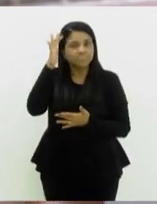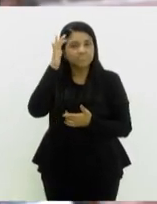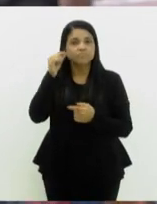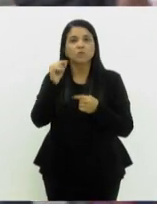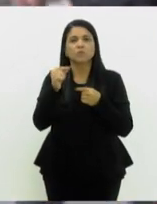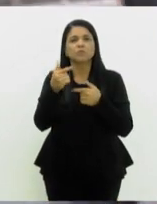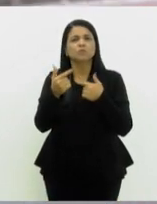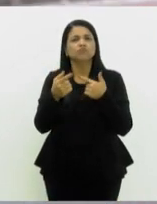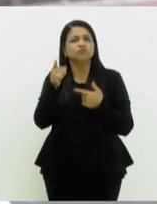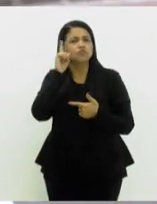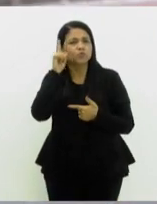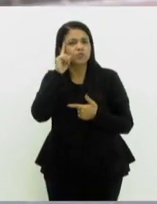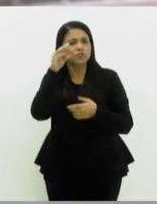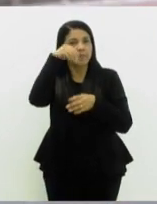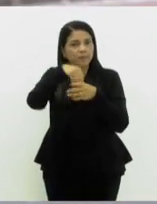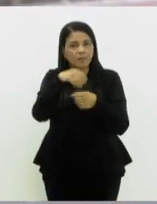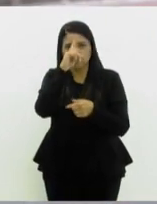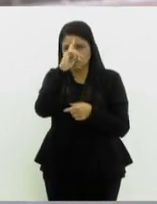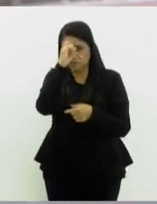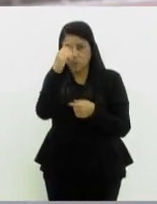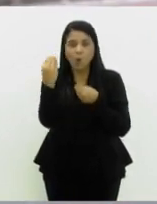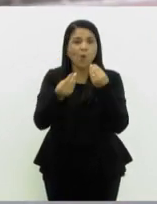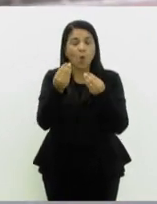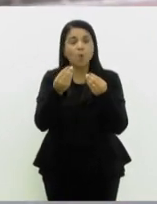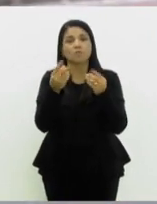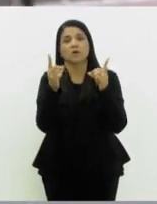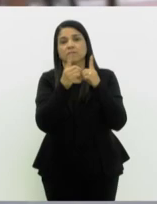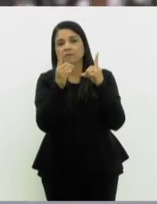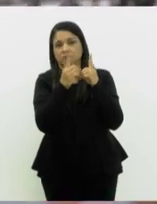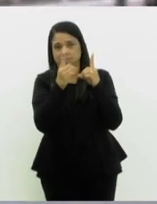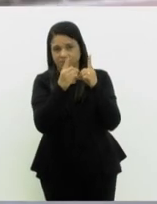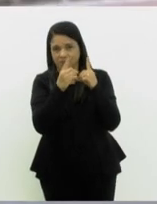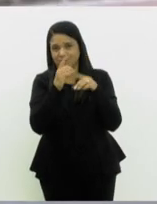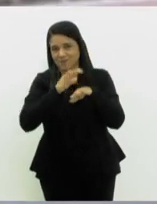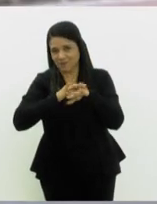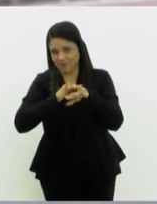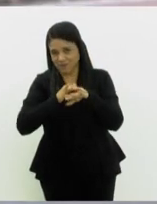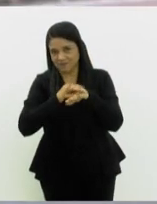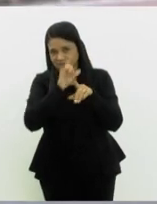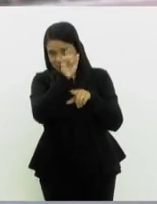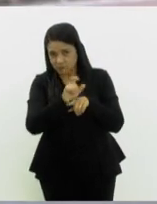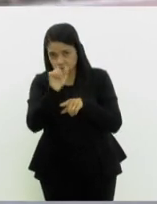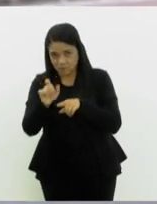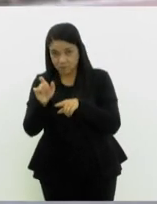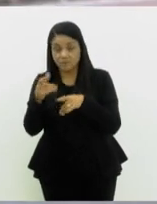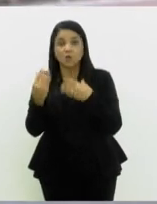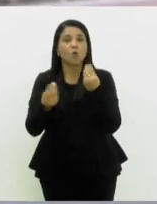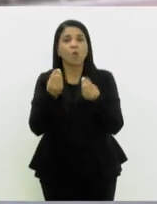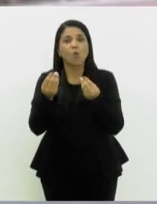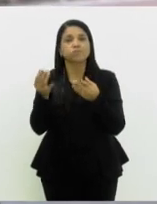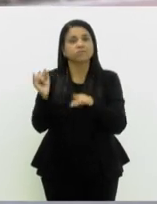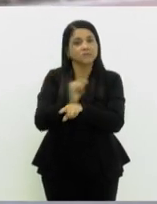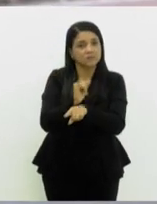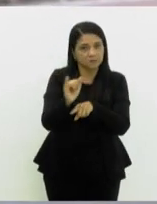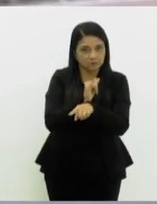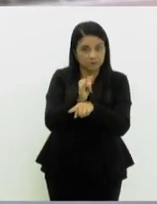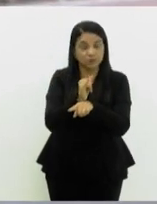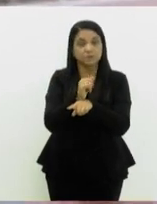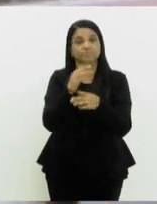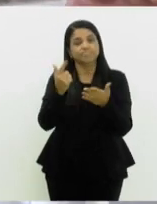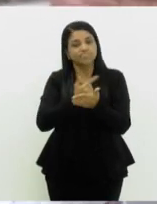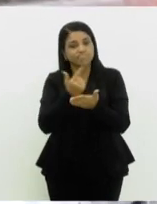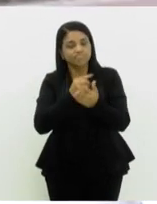obviamente, sinalizar para aquelas pessoas que estão no modelo de assistência como é que pode lidar com essas situações. Então, o livro aborda exatamente essa